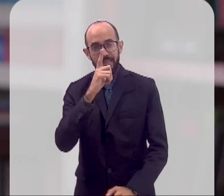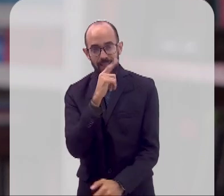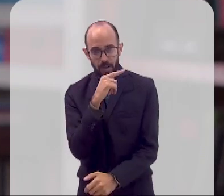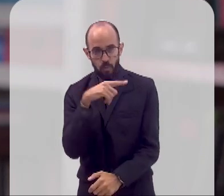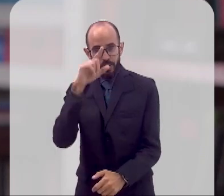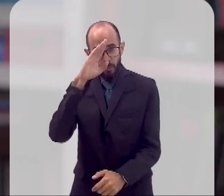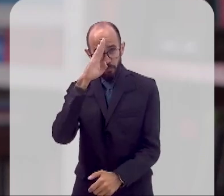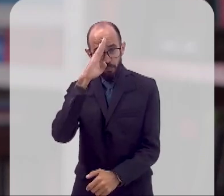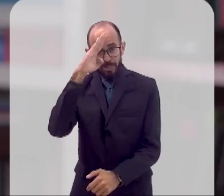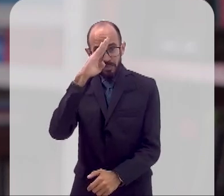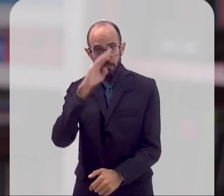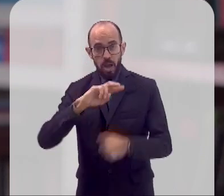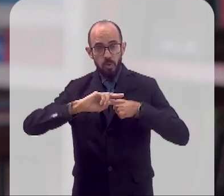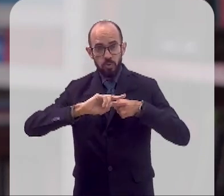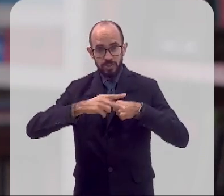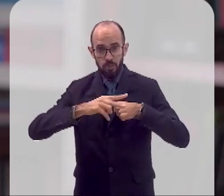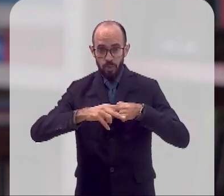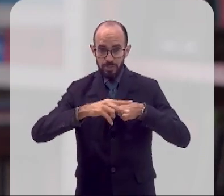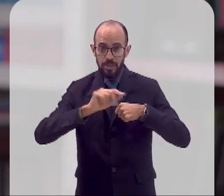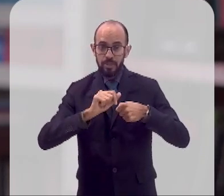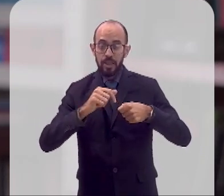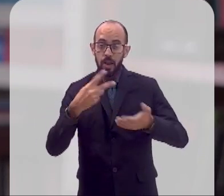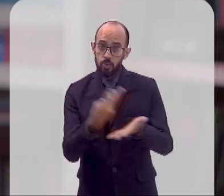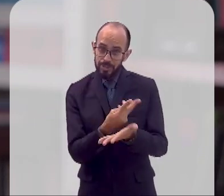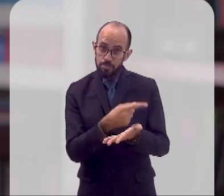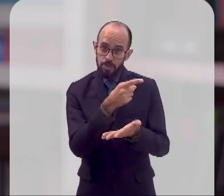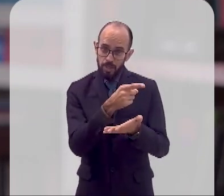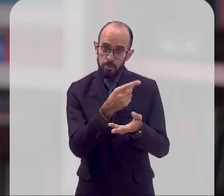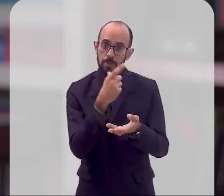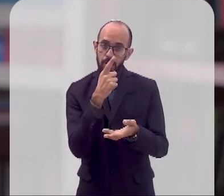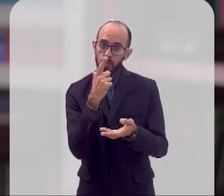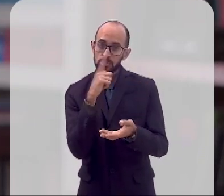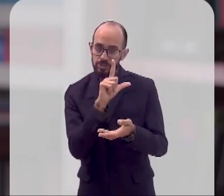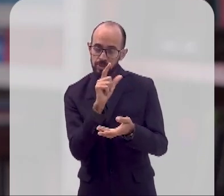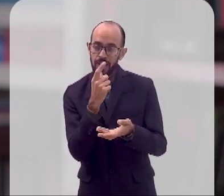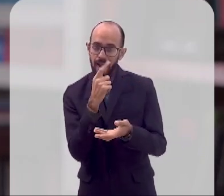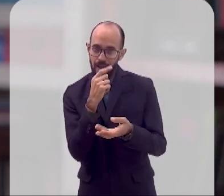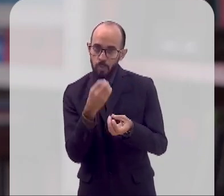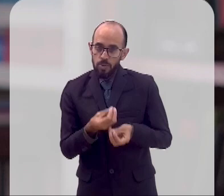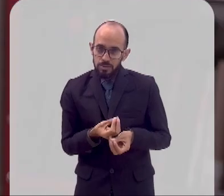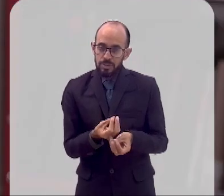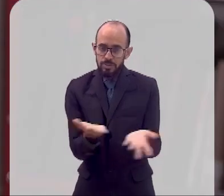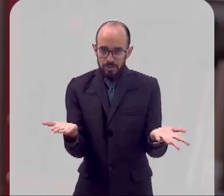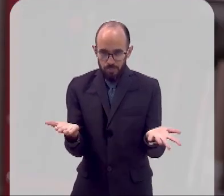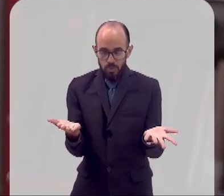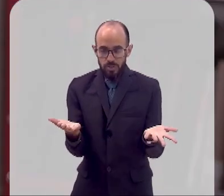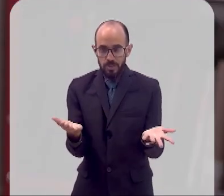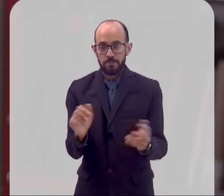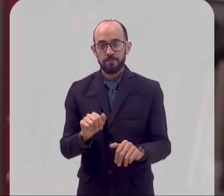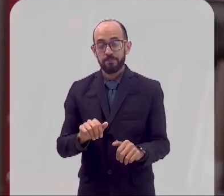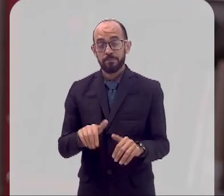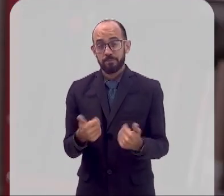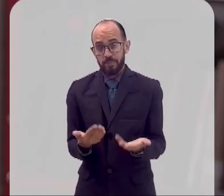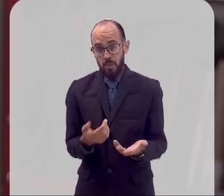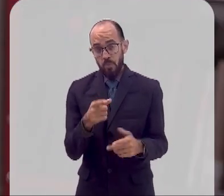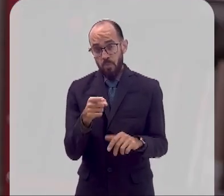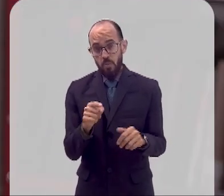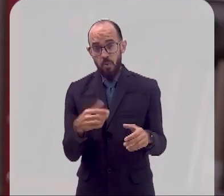principal fator para fazer com que a água chegasse até o Largo da Carioca. Então, com esse